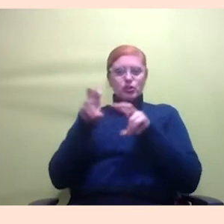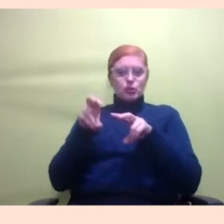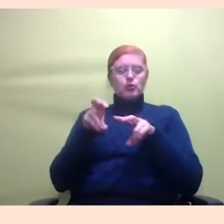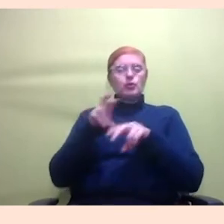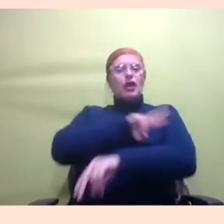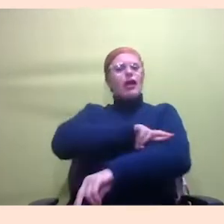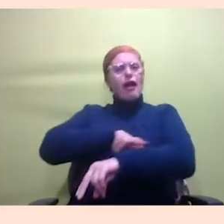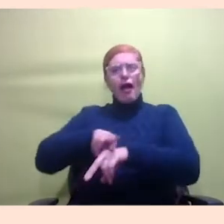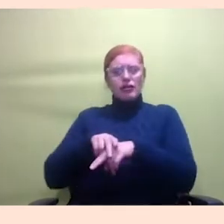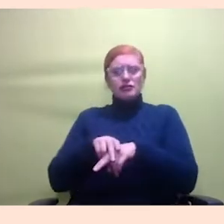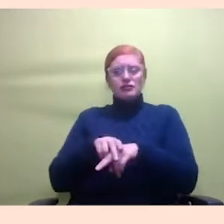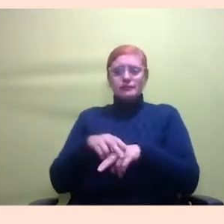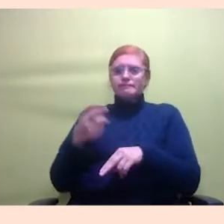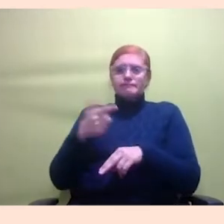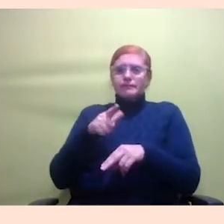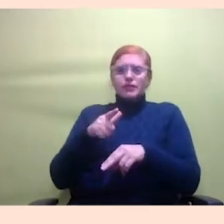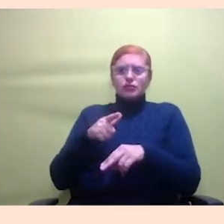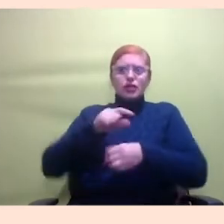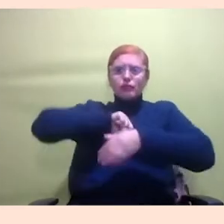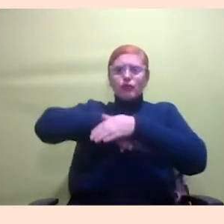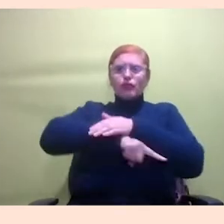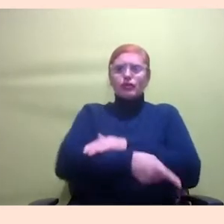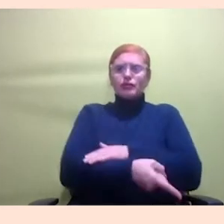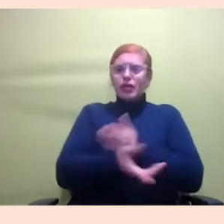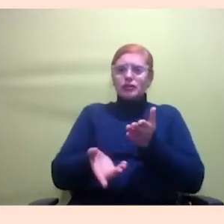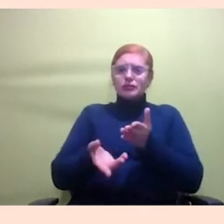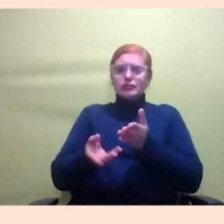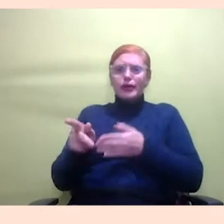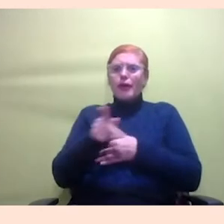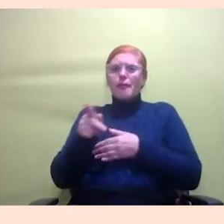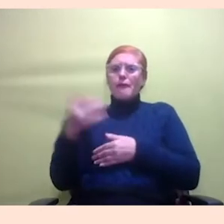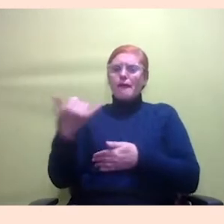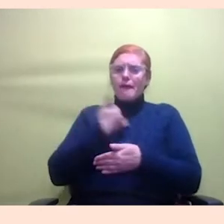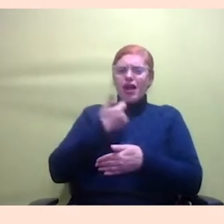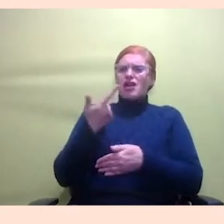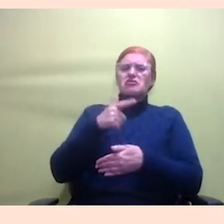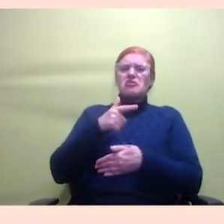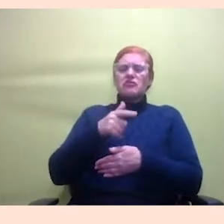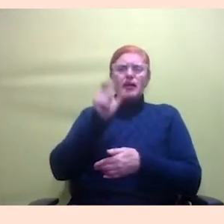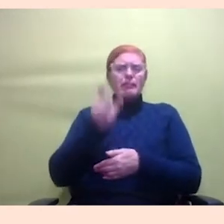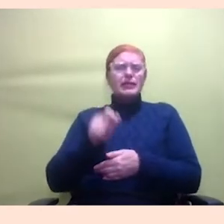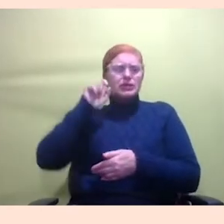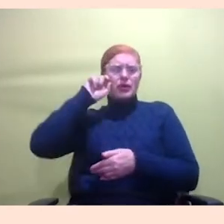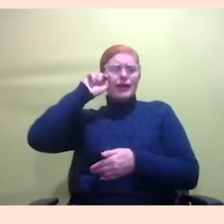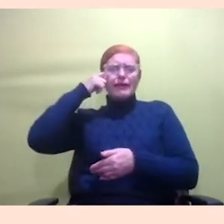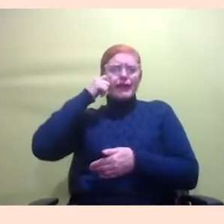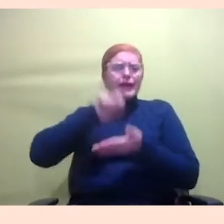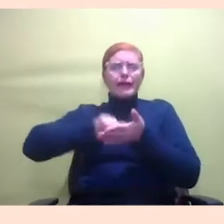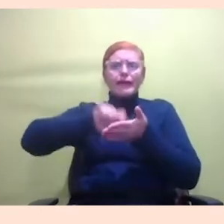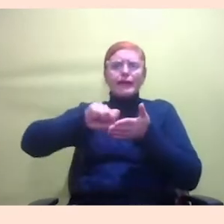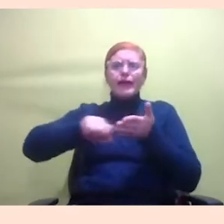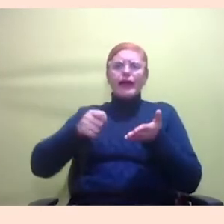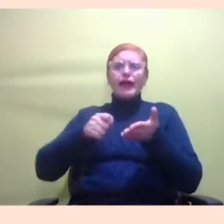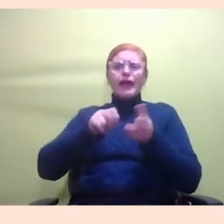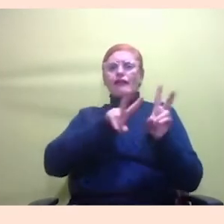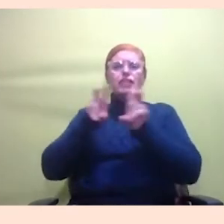ela não tem um embasamento bibliográfico e professor dela disse que não tem nenhuma pessoa negra escrevendo sobre isso enfim uma bibliografia e aí